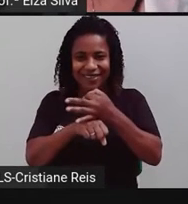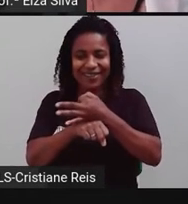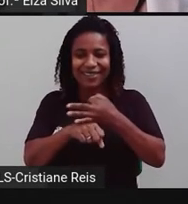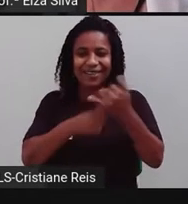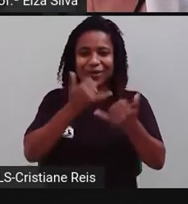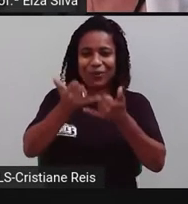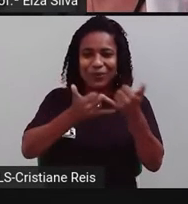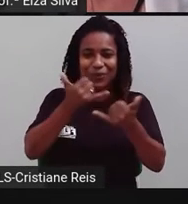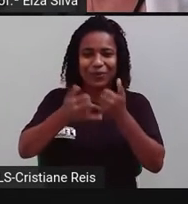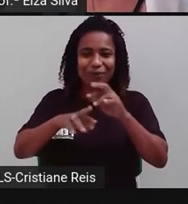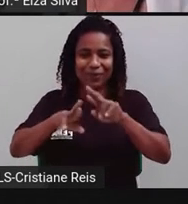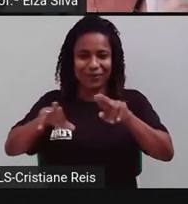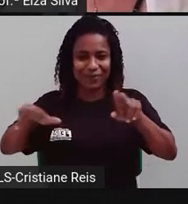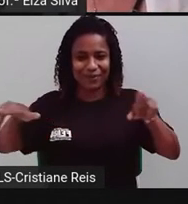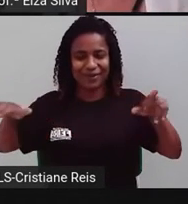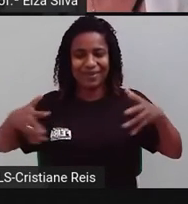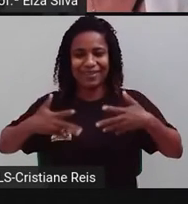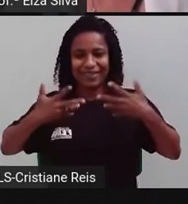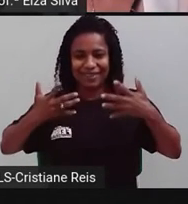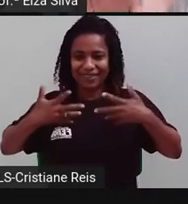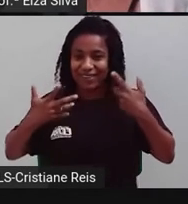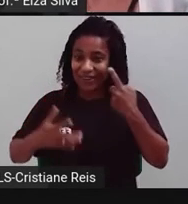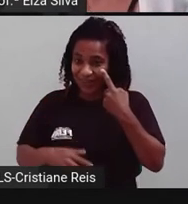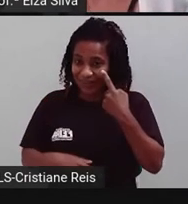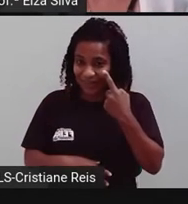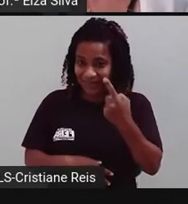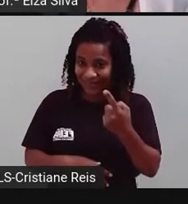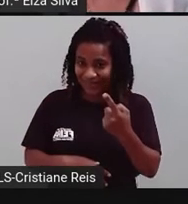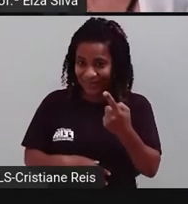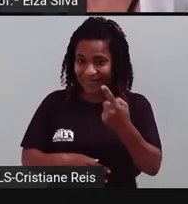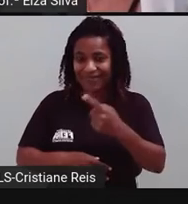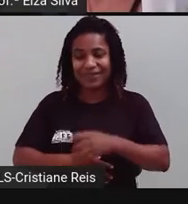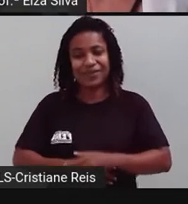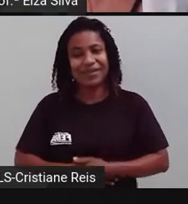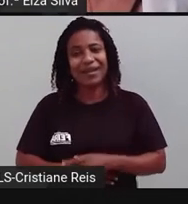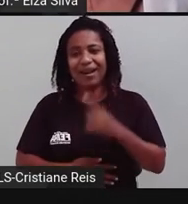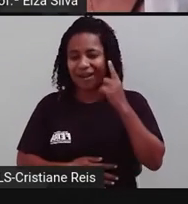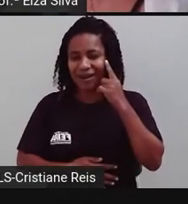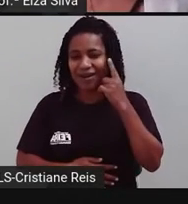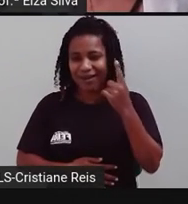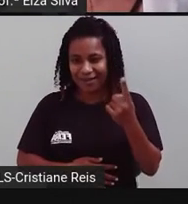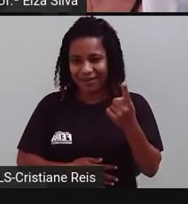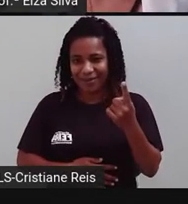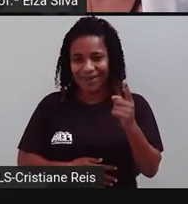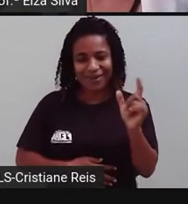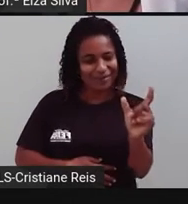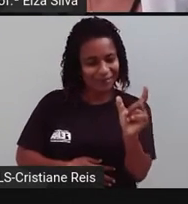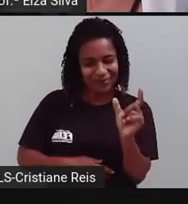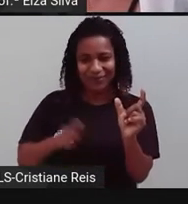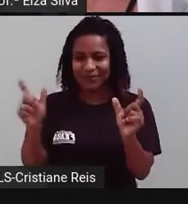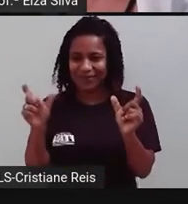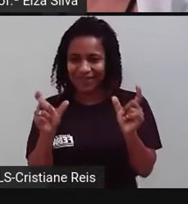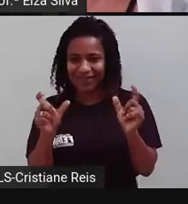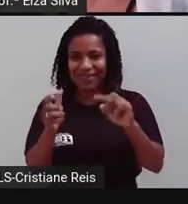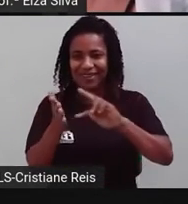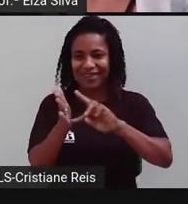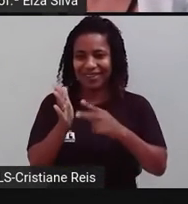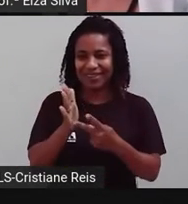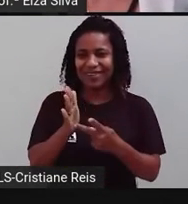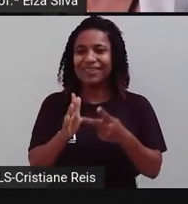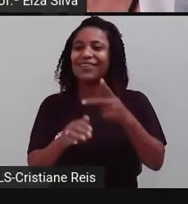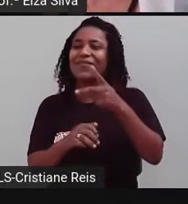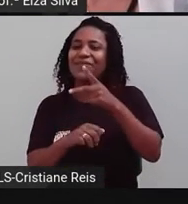on holiday. Lembram? Vacation, holiday, são expressões que indicam férias. Let's go.